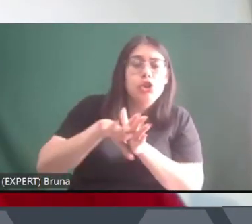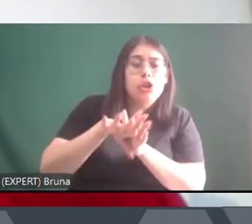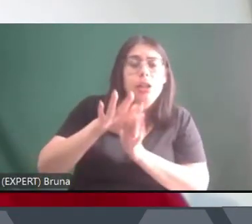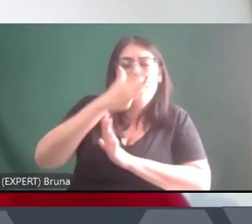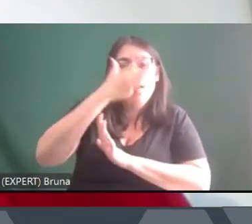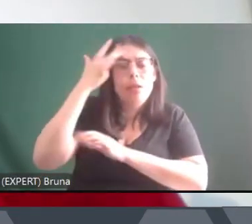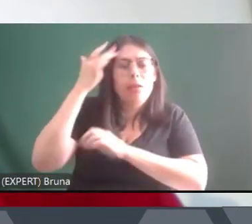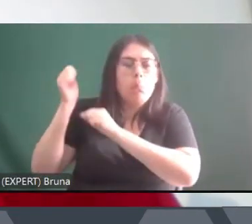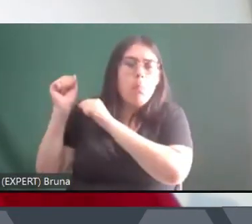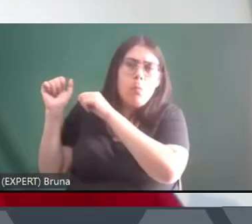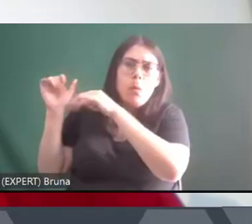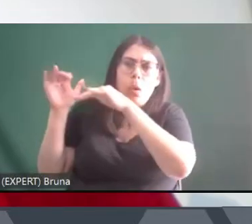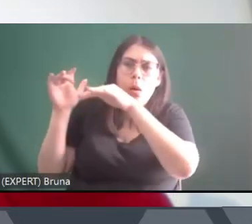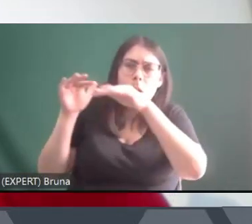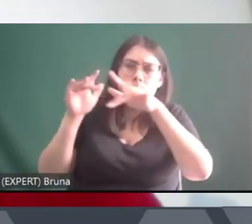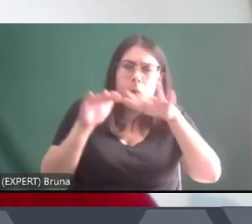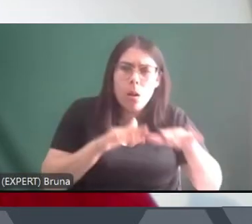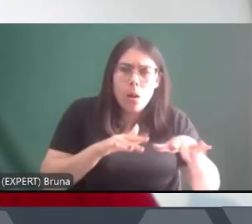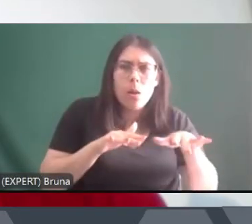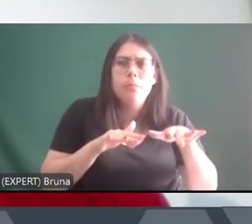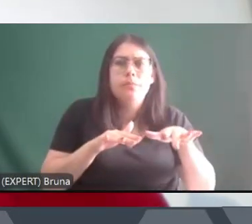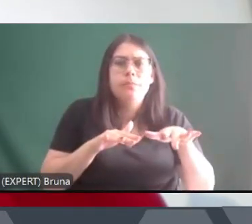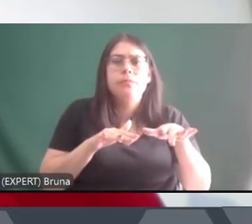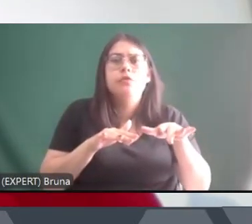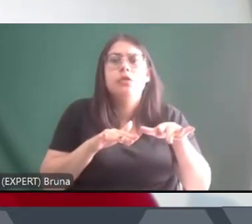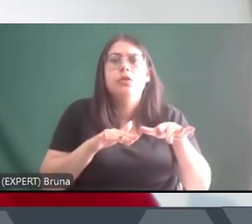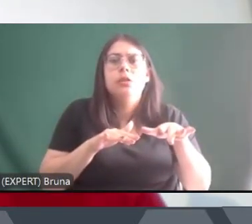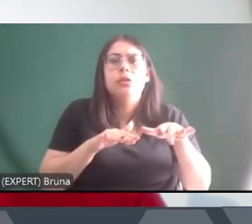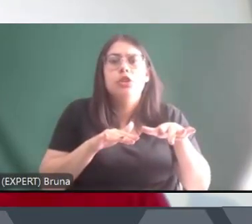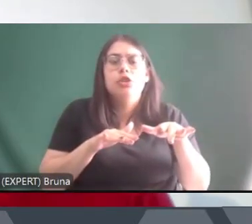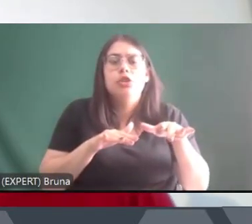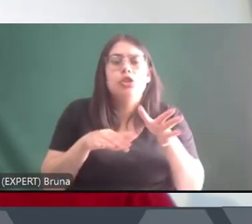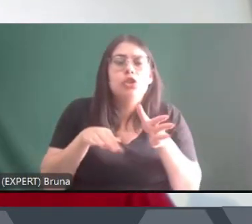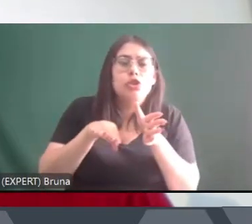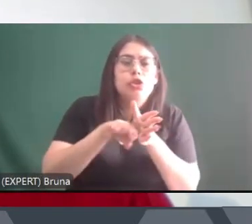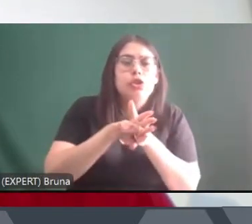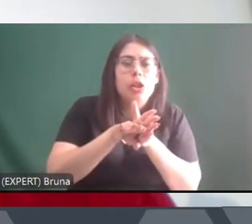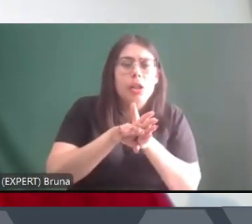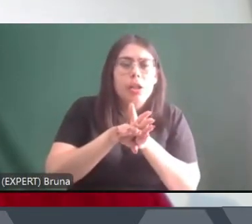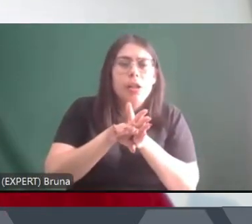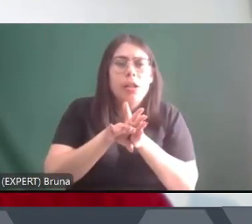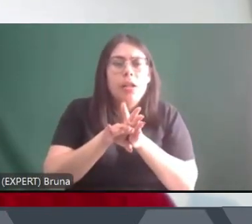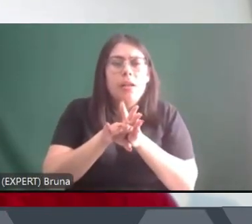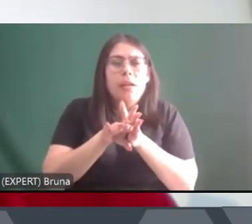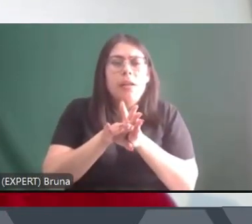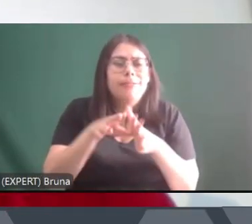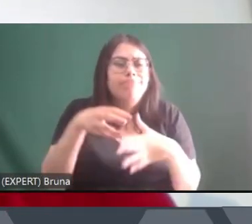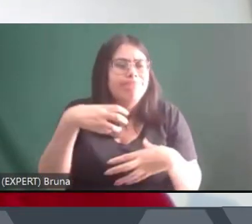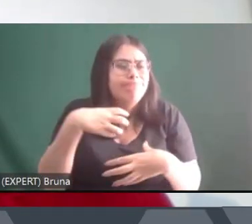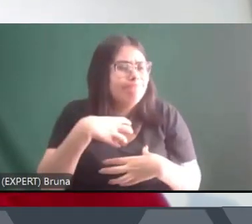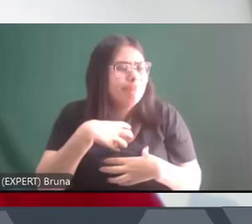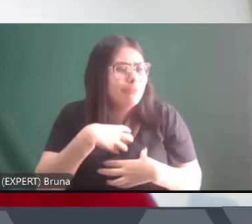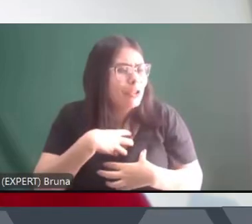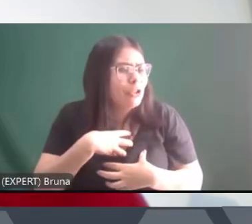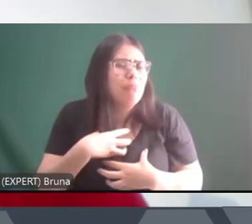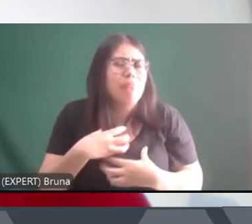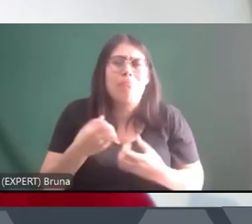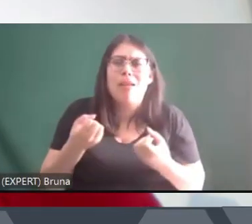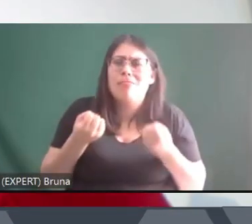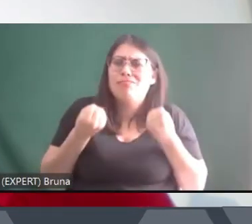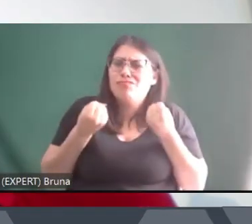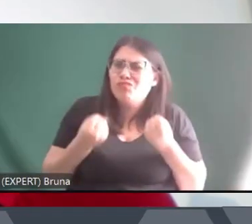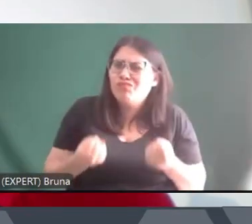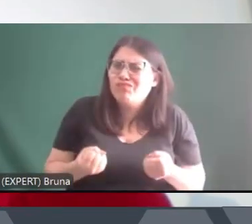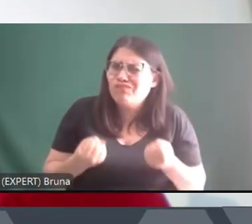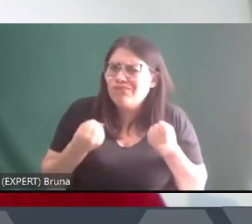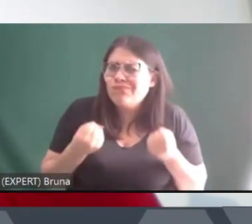que chegam carregando nos ombros estigmas muito pesados, estigmas muito pesados